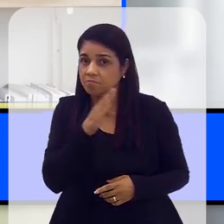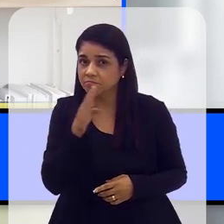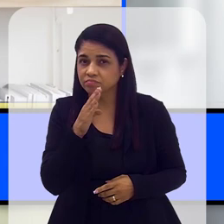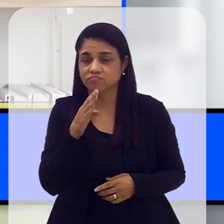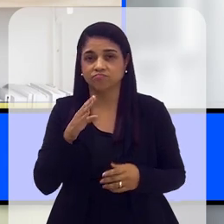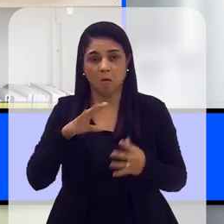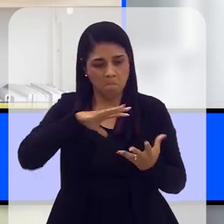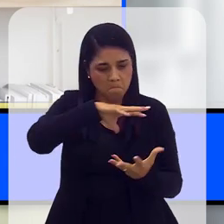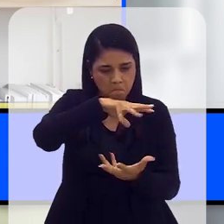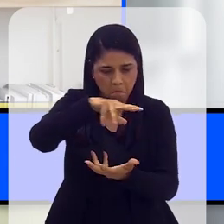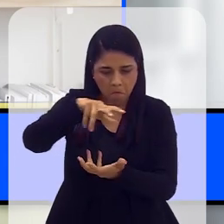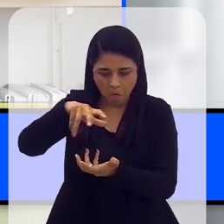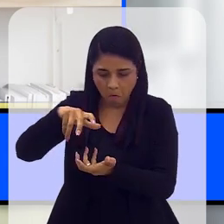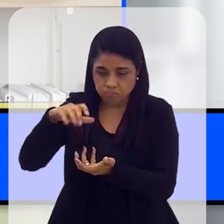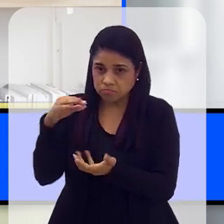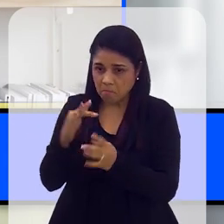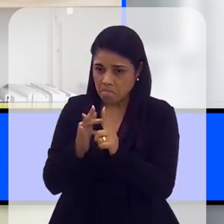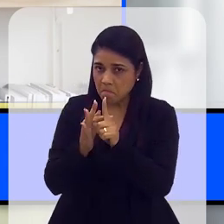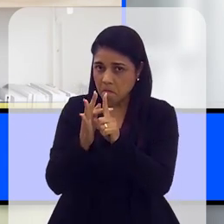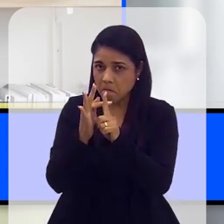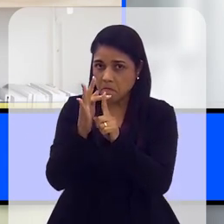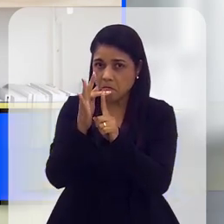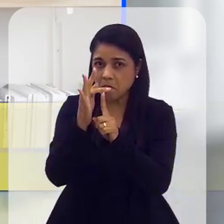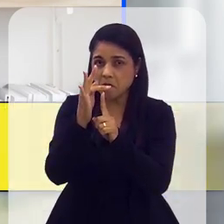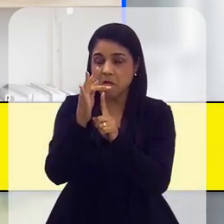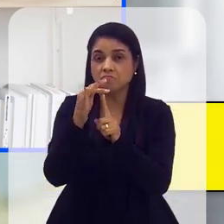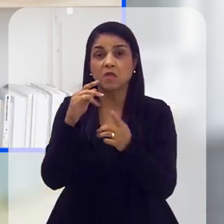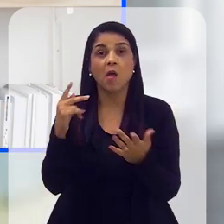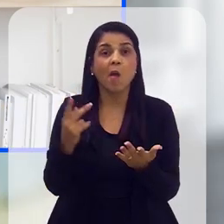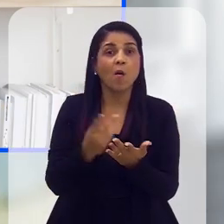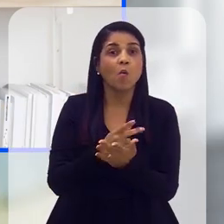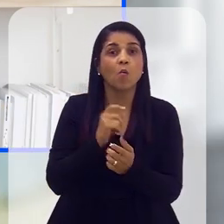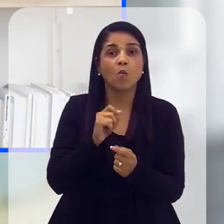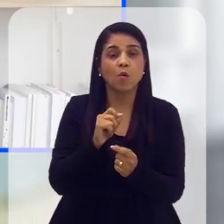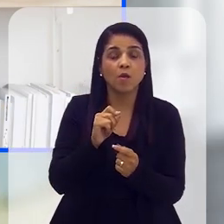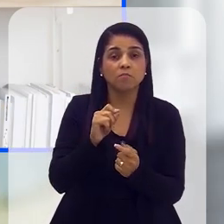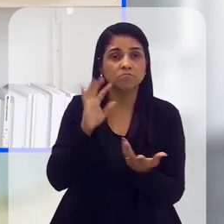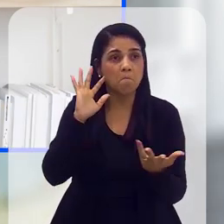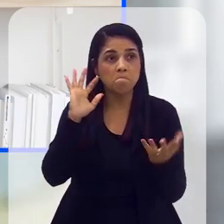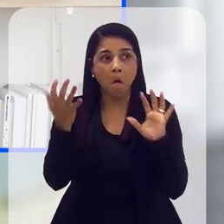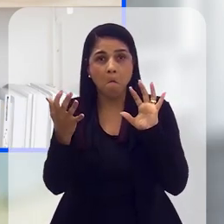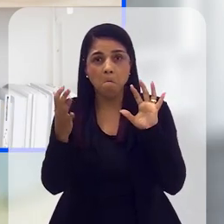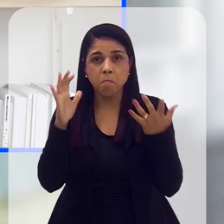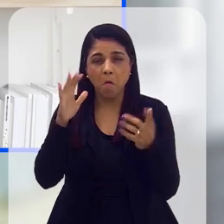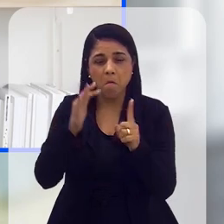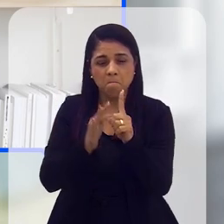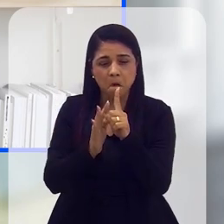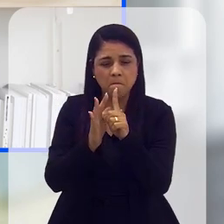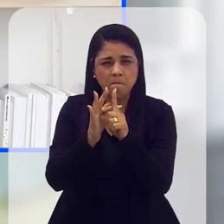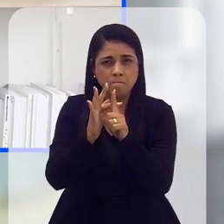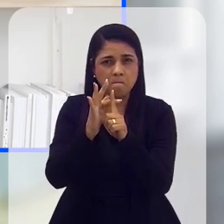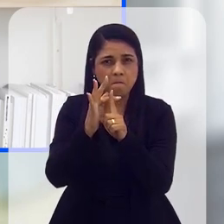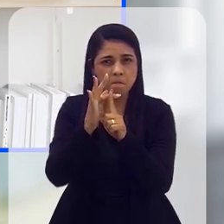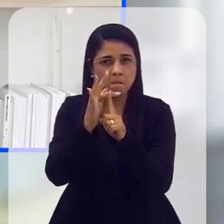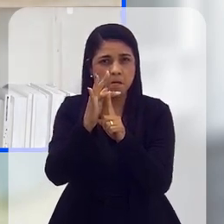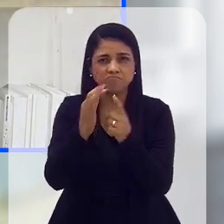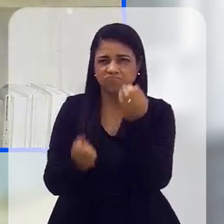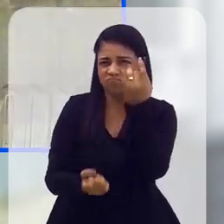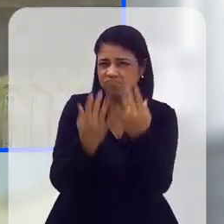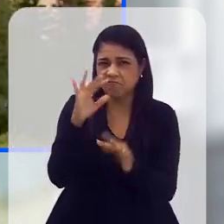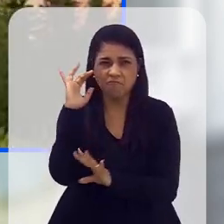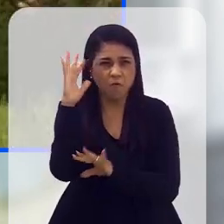imaginávamos, o aquecimento global. E muitos acontecimentos ocorrem diariamente em decorrência das altas temperaturas.